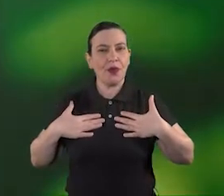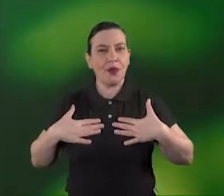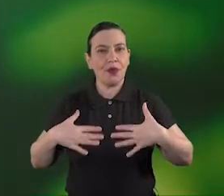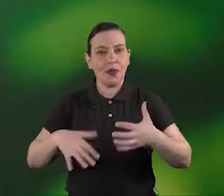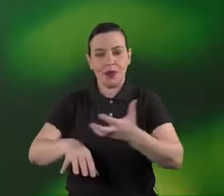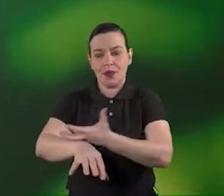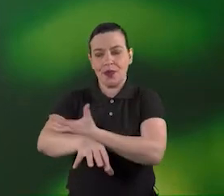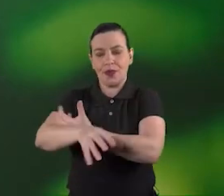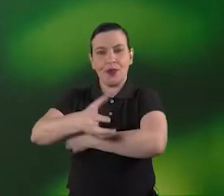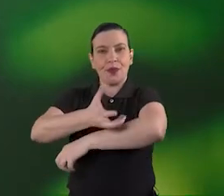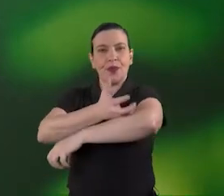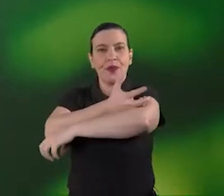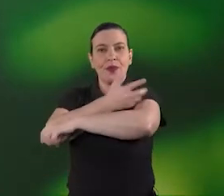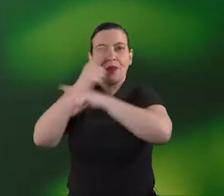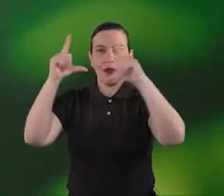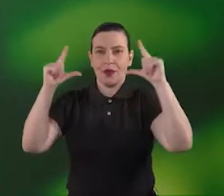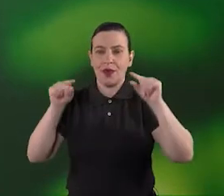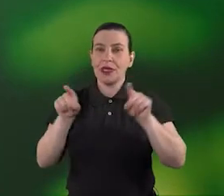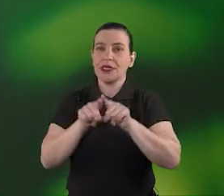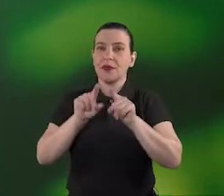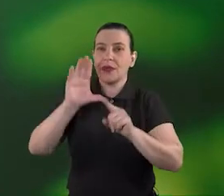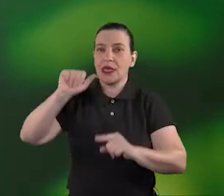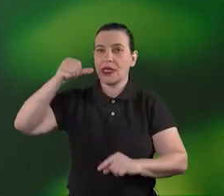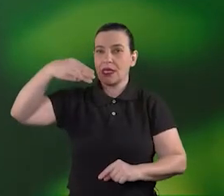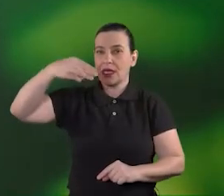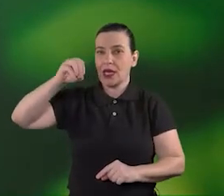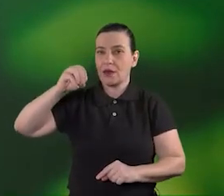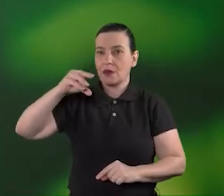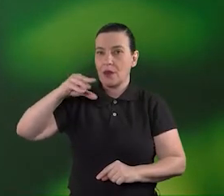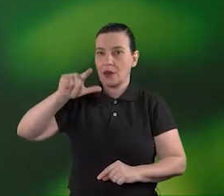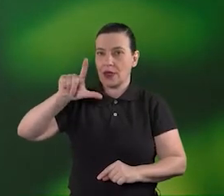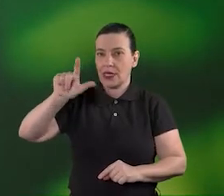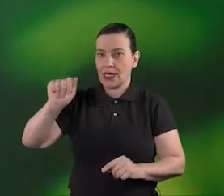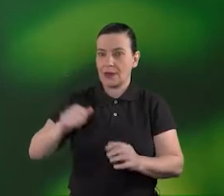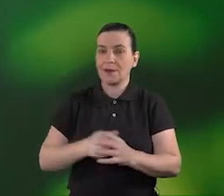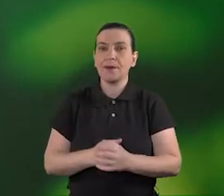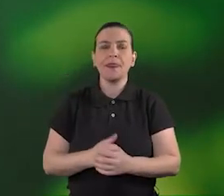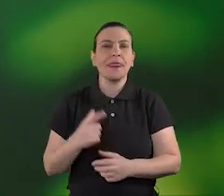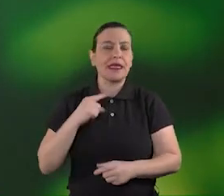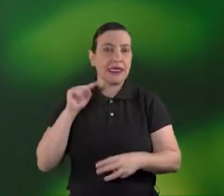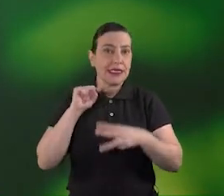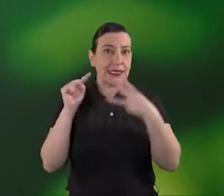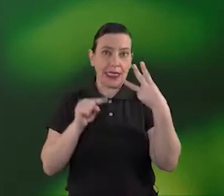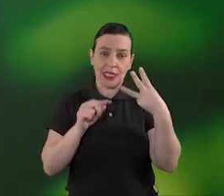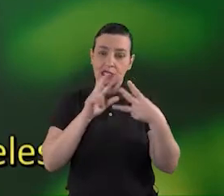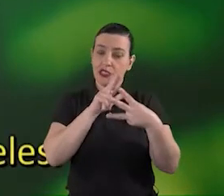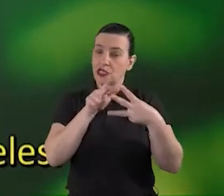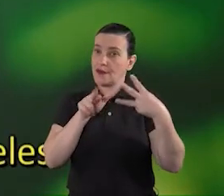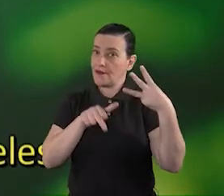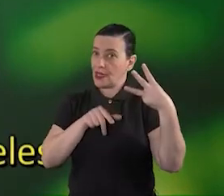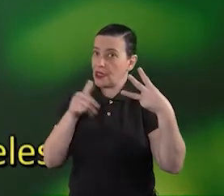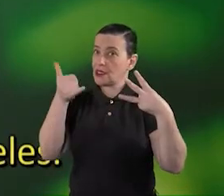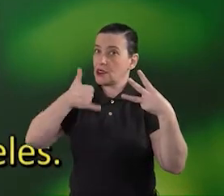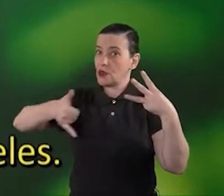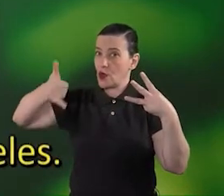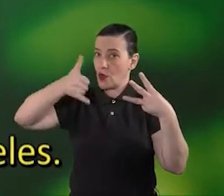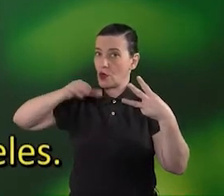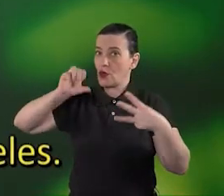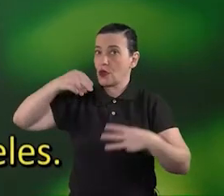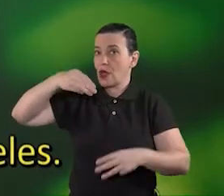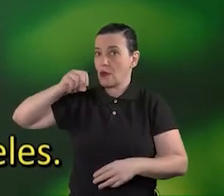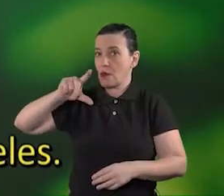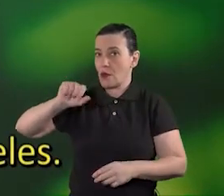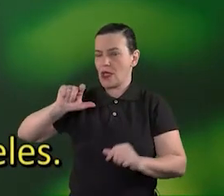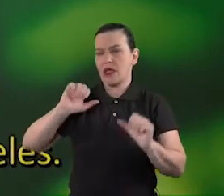vamos falar sobre os óleos de camomila por um instante existem três tipos diferentes de óleo de camomila vocês